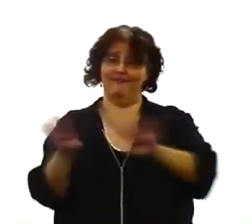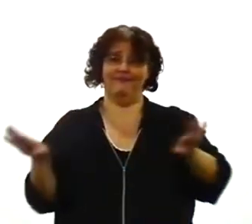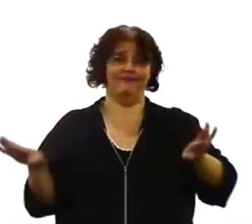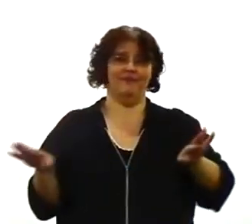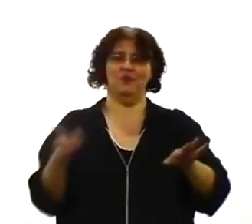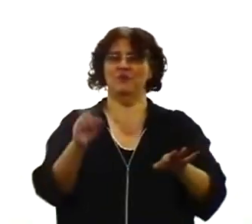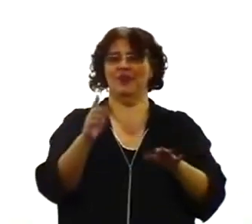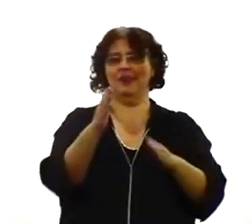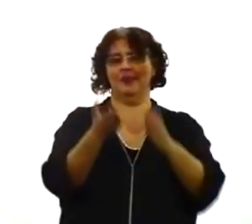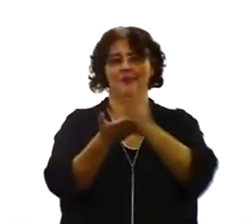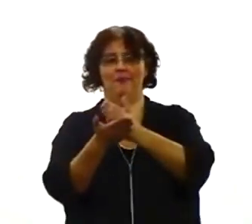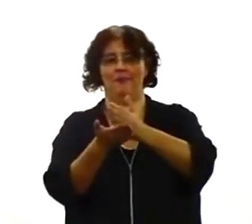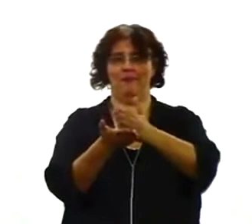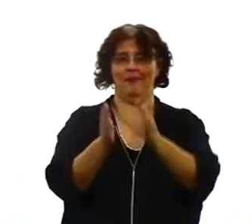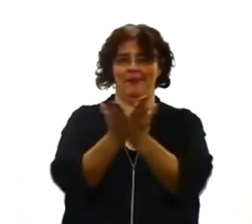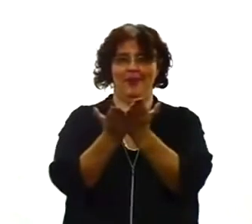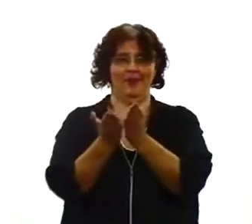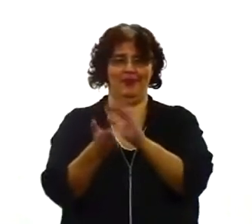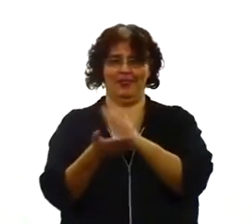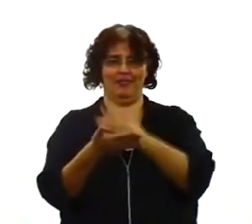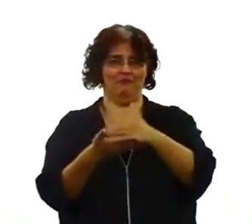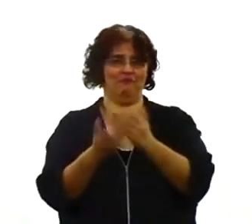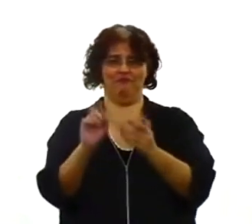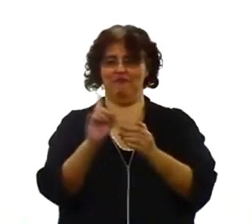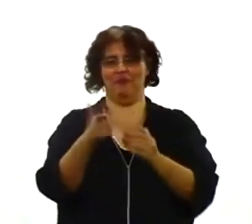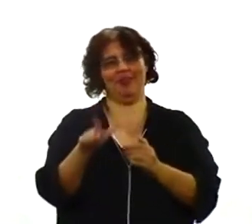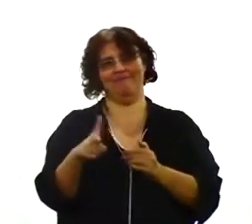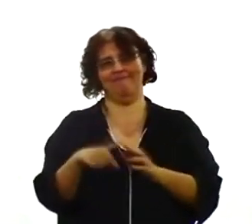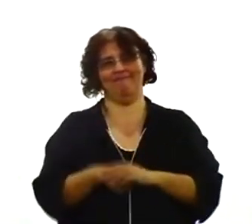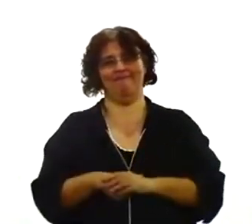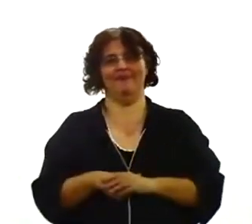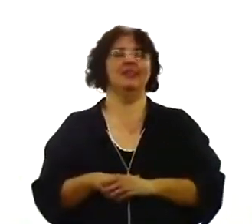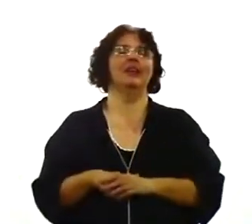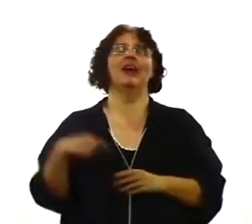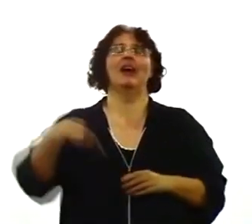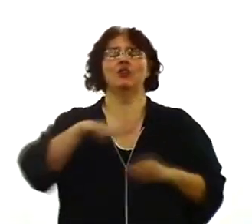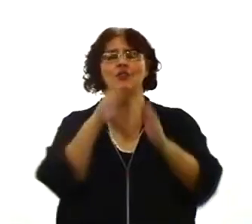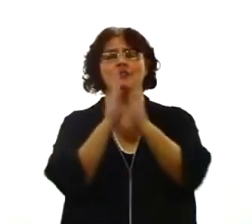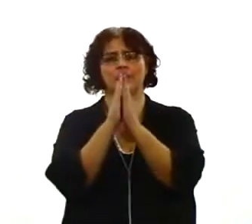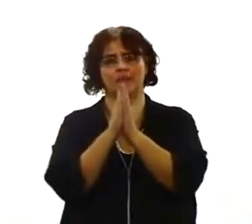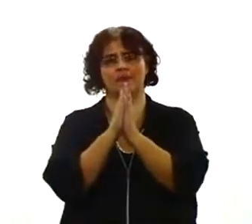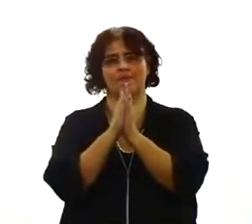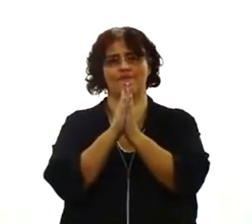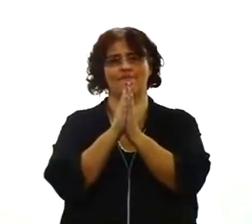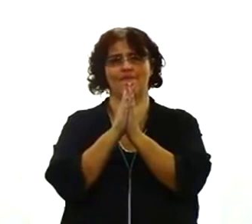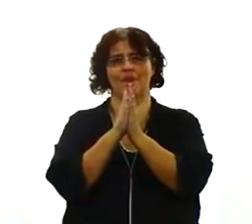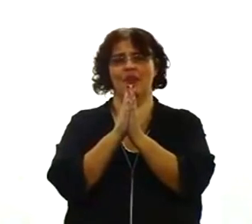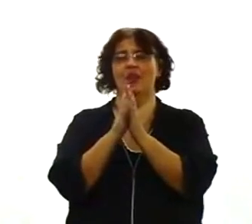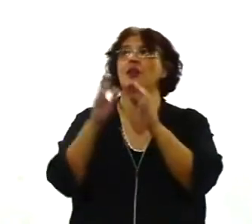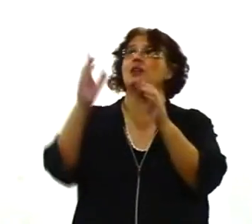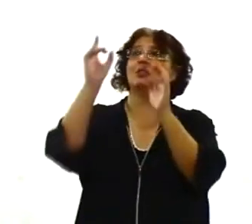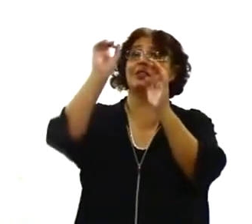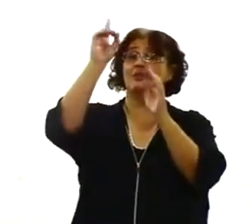vinda, quanto da sua segunda vinda. Ou ainda não é crente. A nossa oração é que o Senhor aumente a nossa fé.